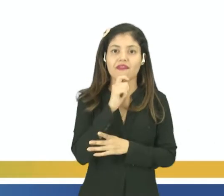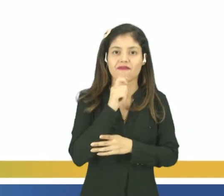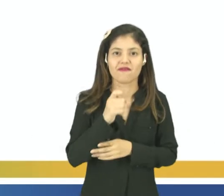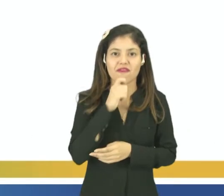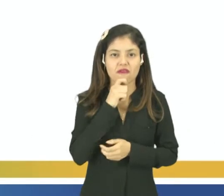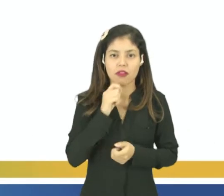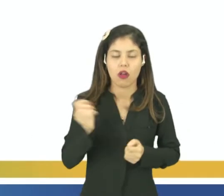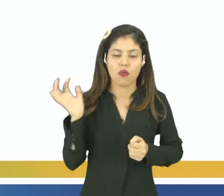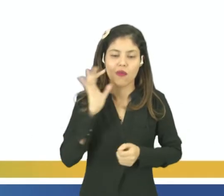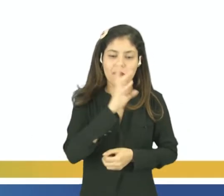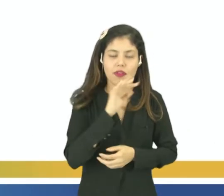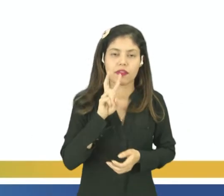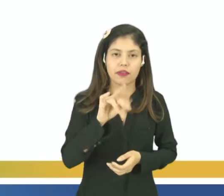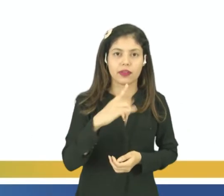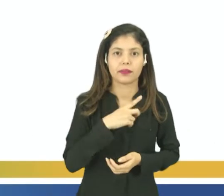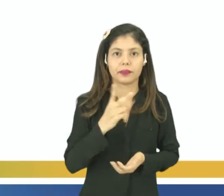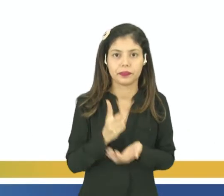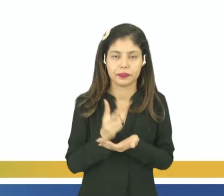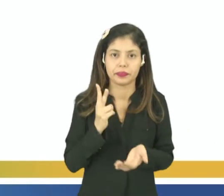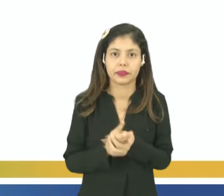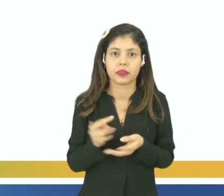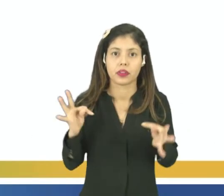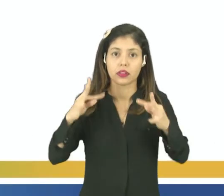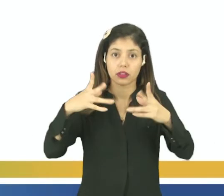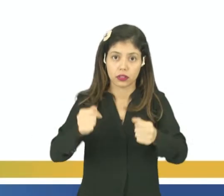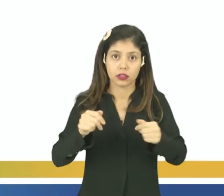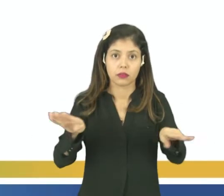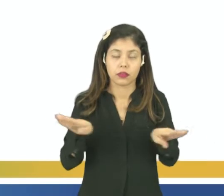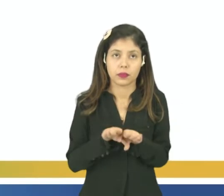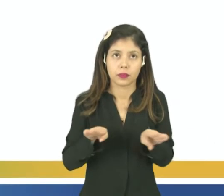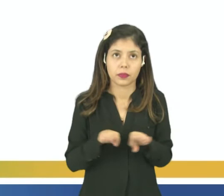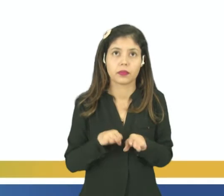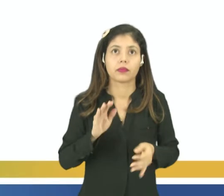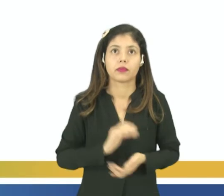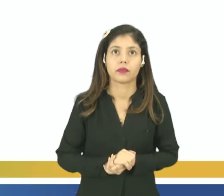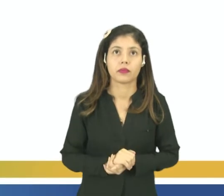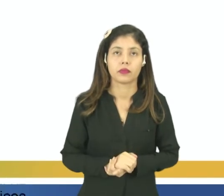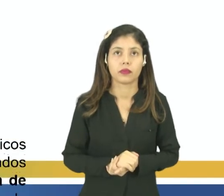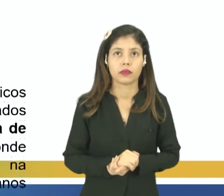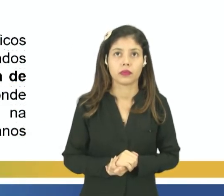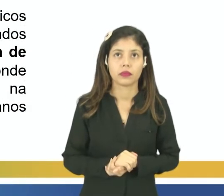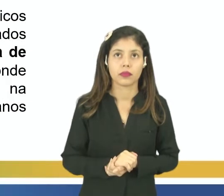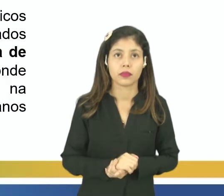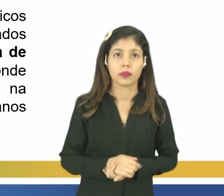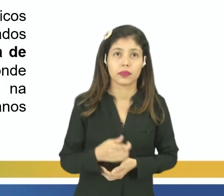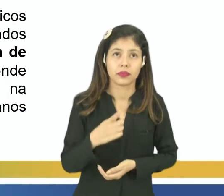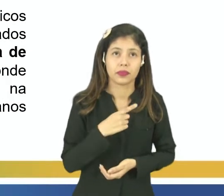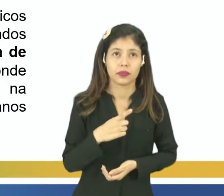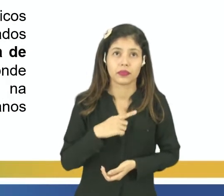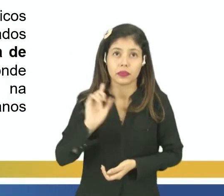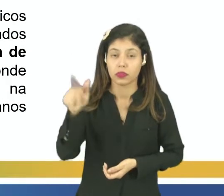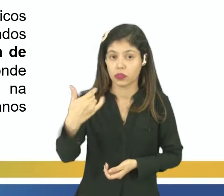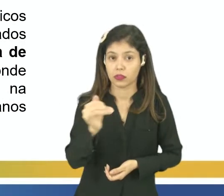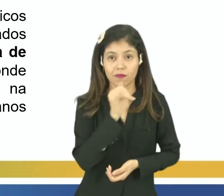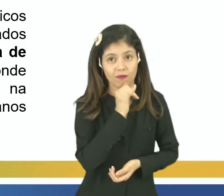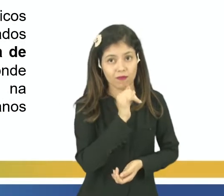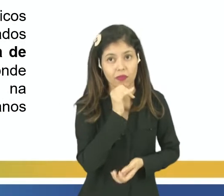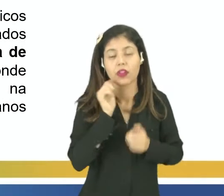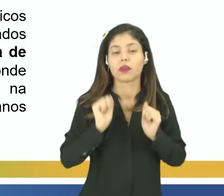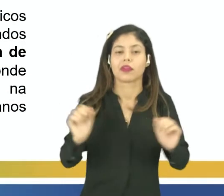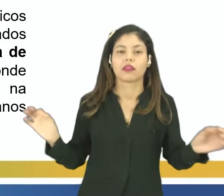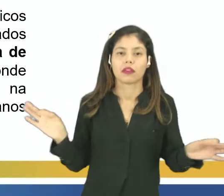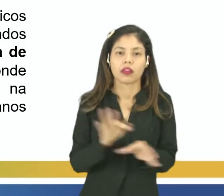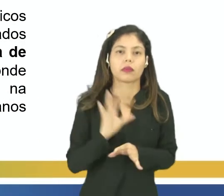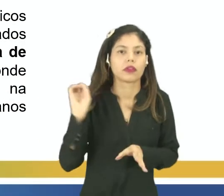mais frio. O ar frio vai ficar totalmente condensado. Aqui a gente tem outros exemplos que podem